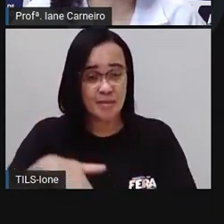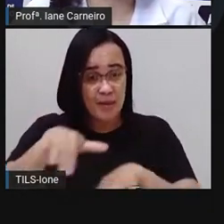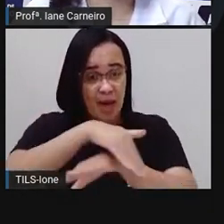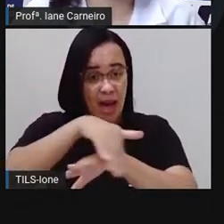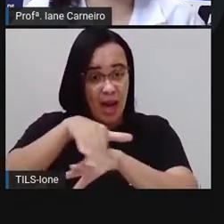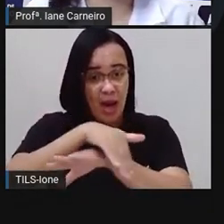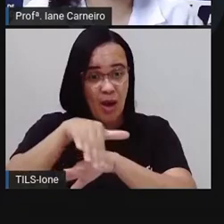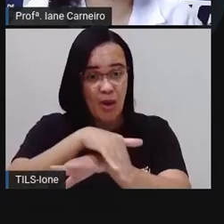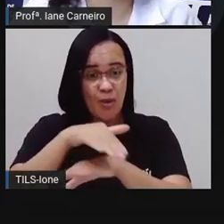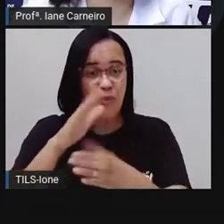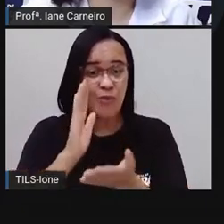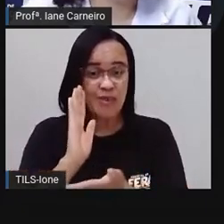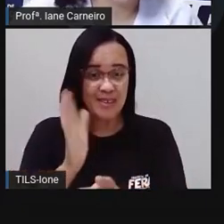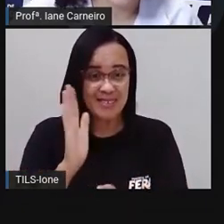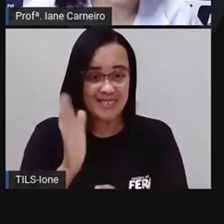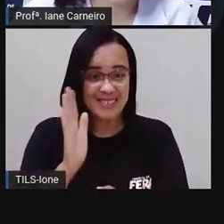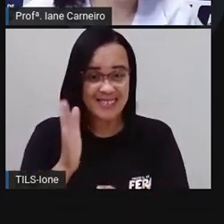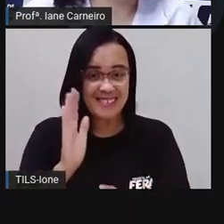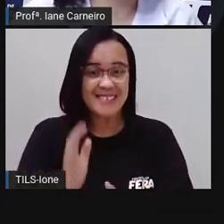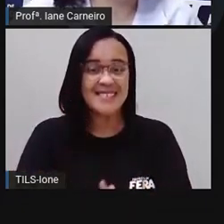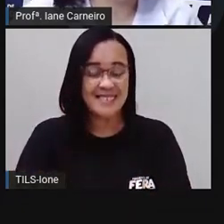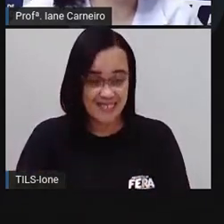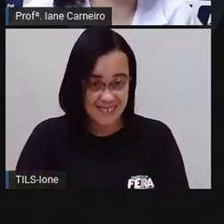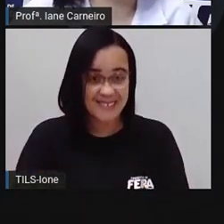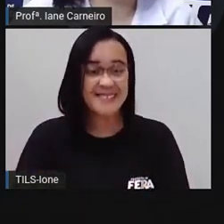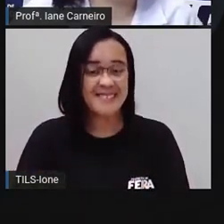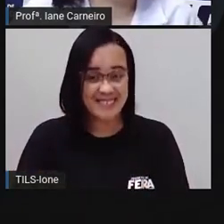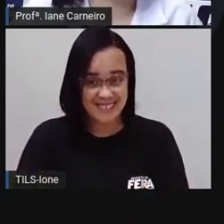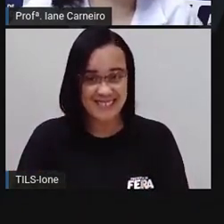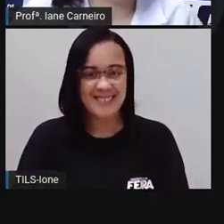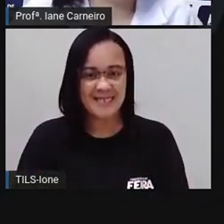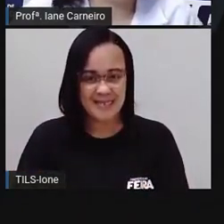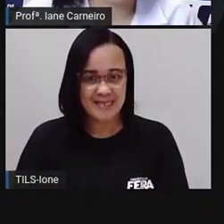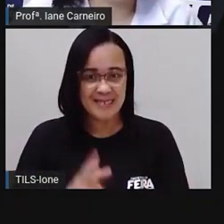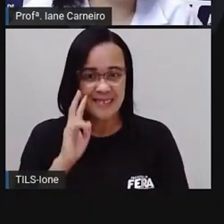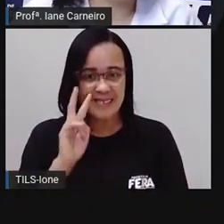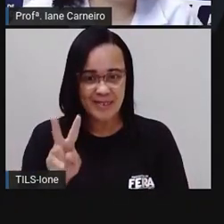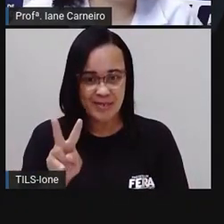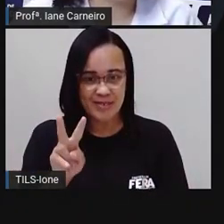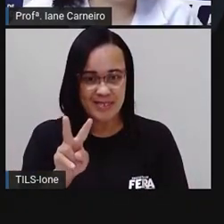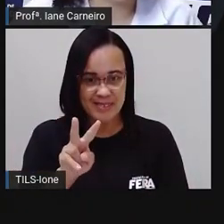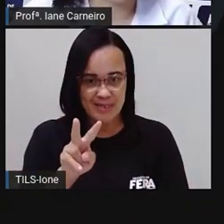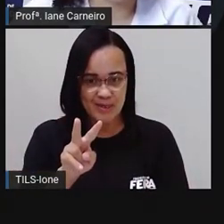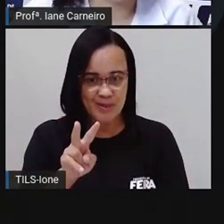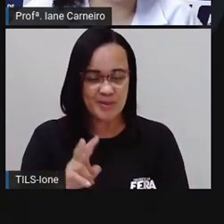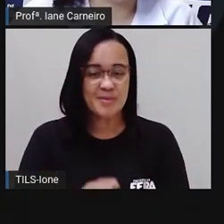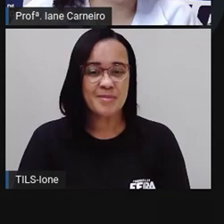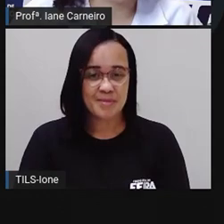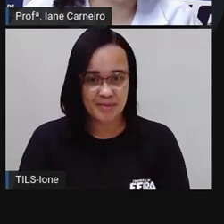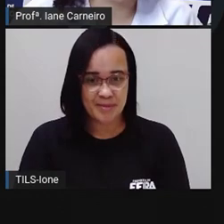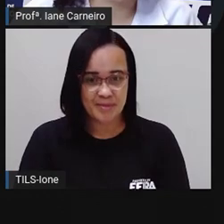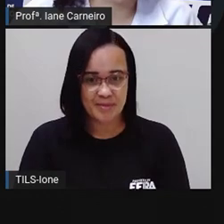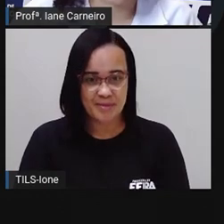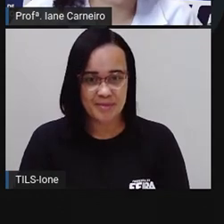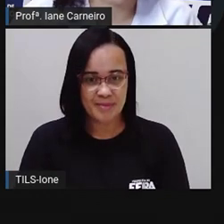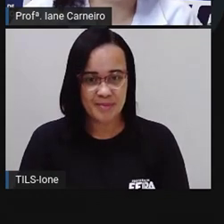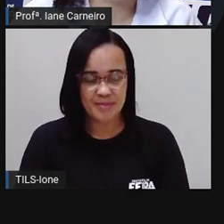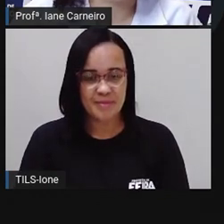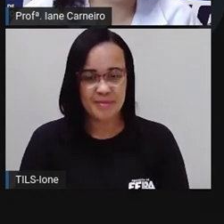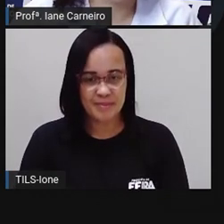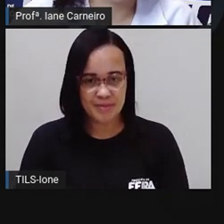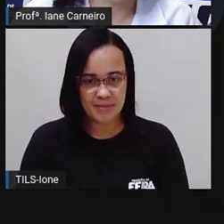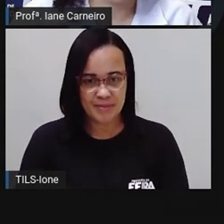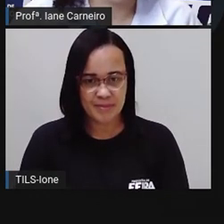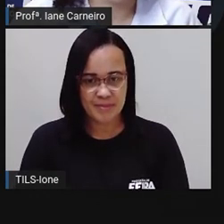do Colégio Noide Cerqueira. Ó, a Pró vai virar aqui pra vocês verem. A Pró vai vir aqui no início da rua.